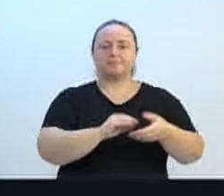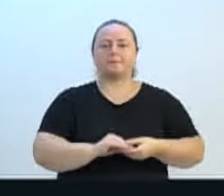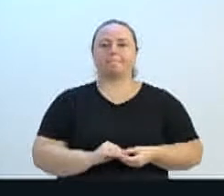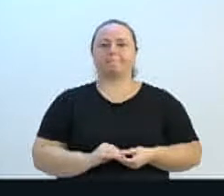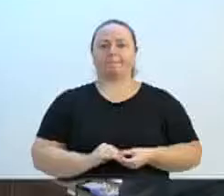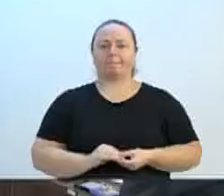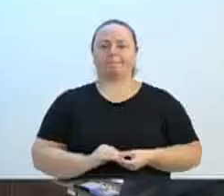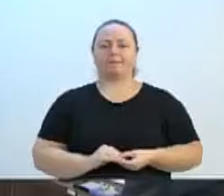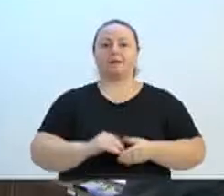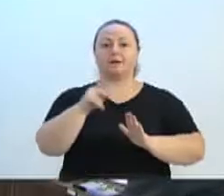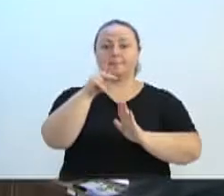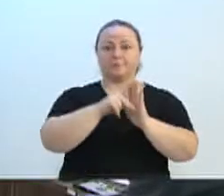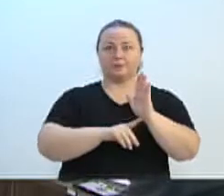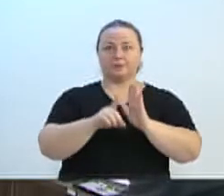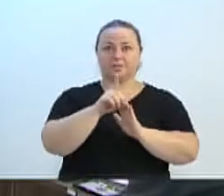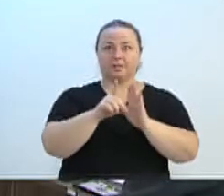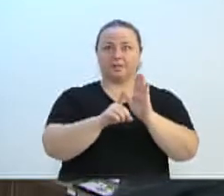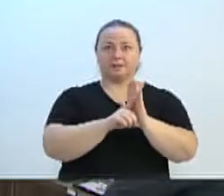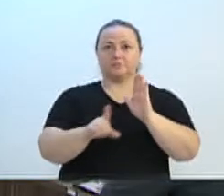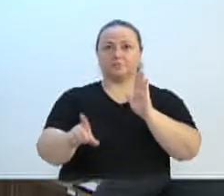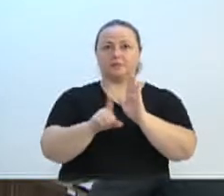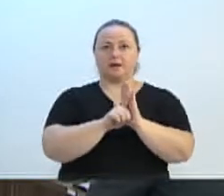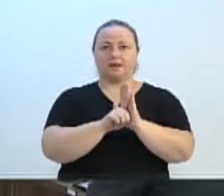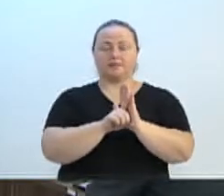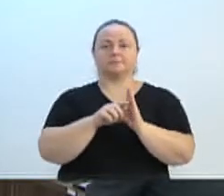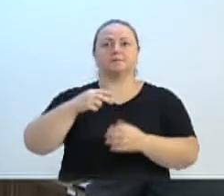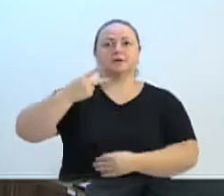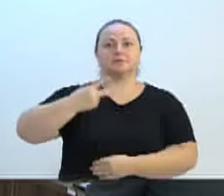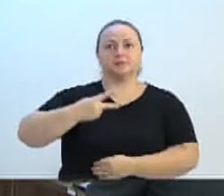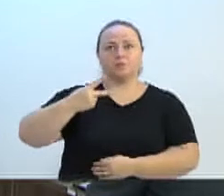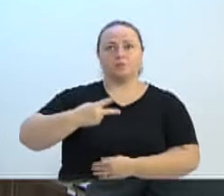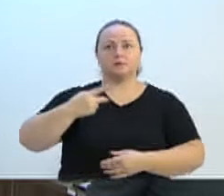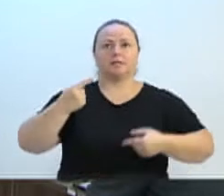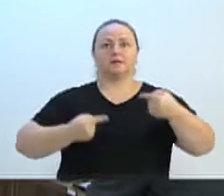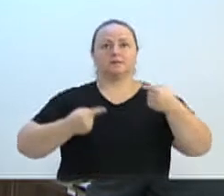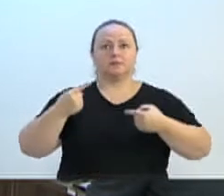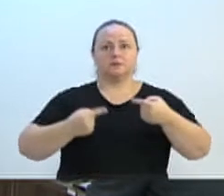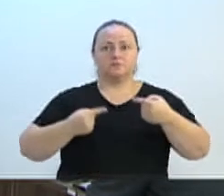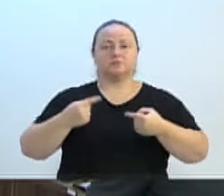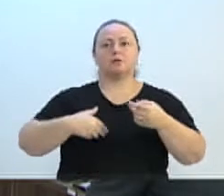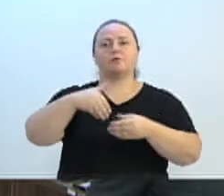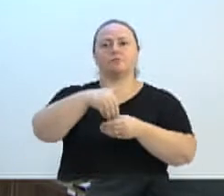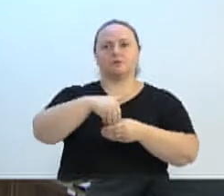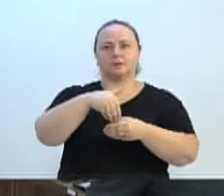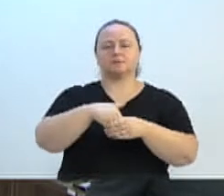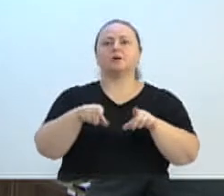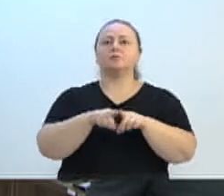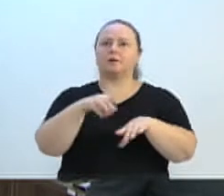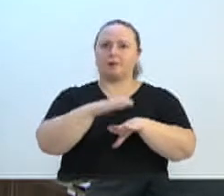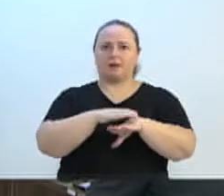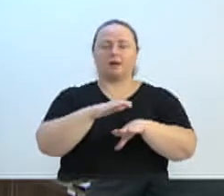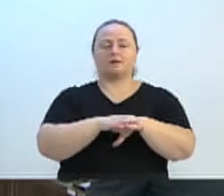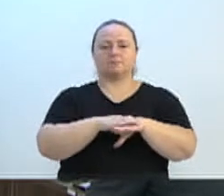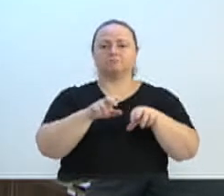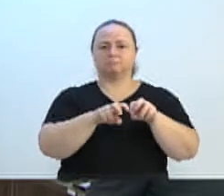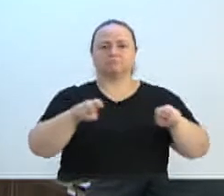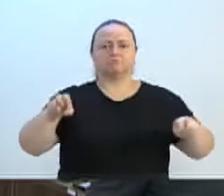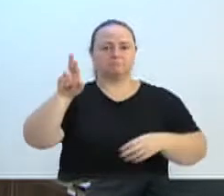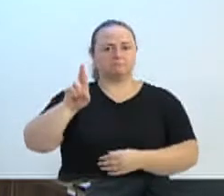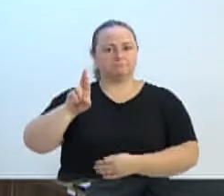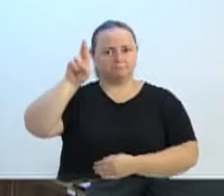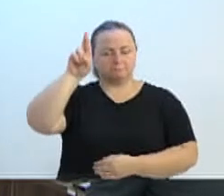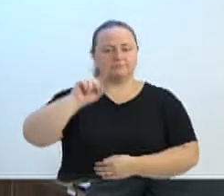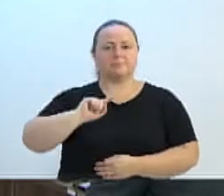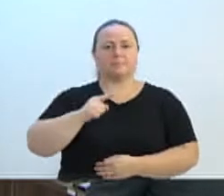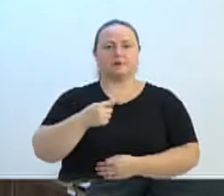Projeto de decreto legislativo, em segunda discussão e votação, também de autoria da mesa diretora, projeto de número 1228,